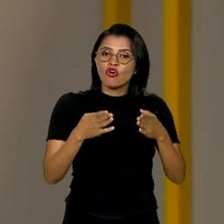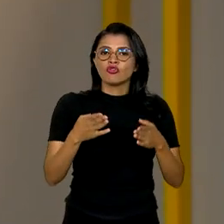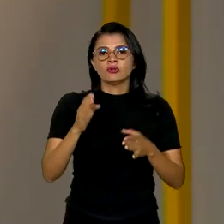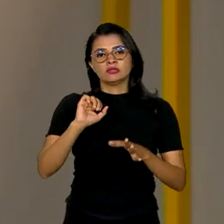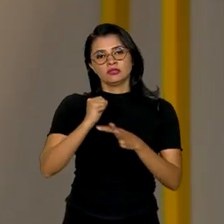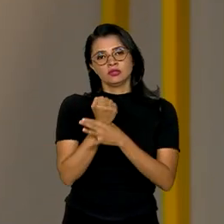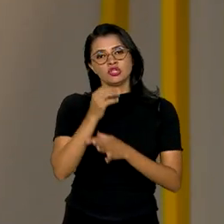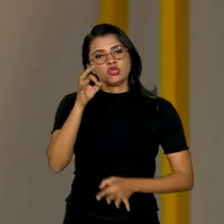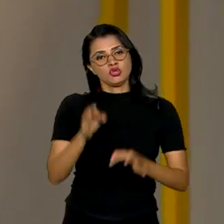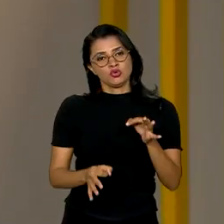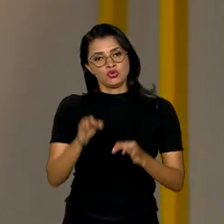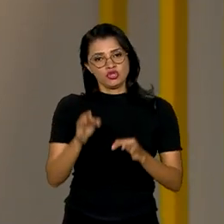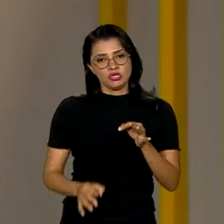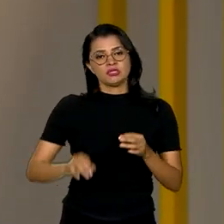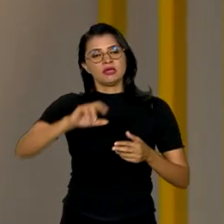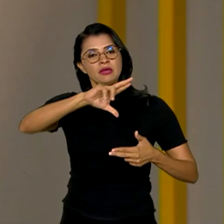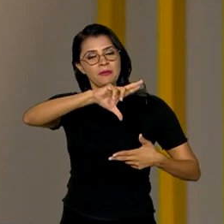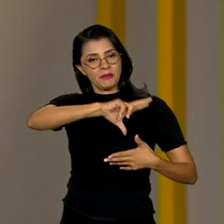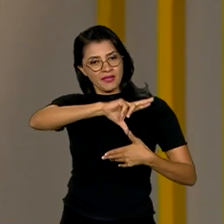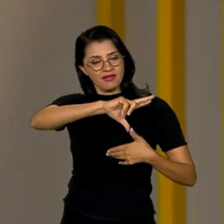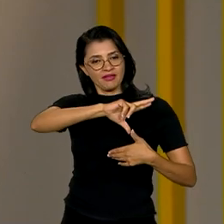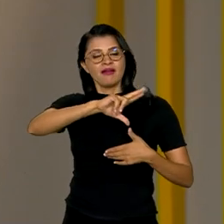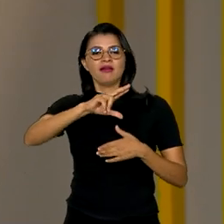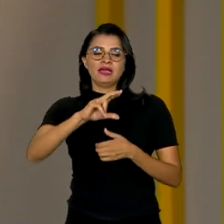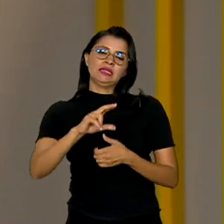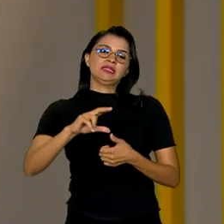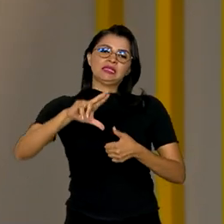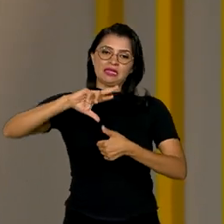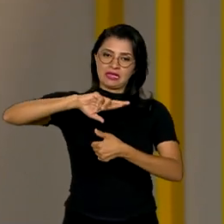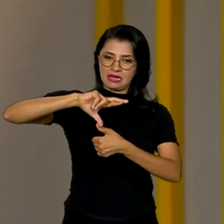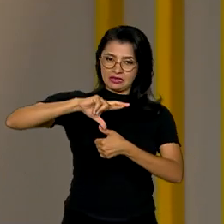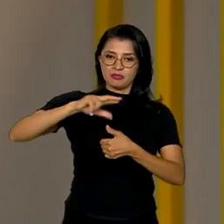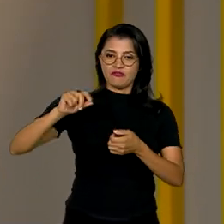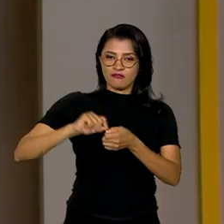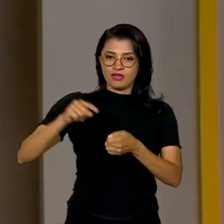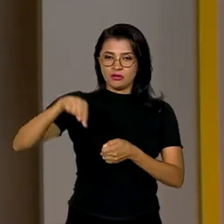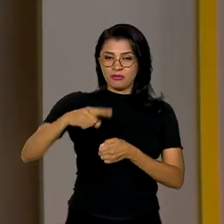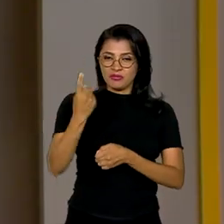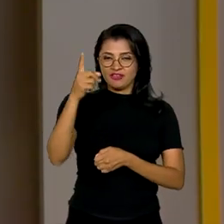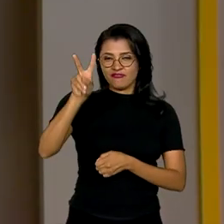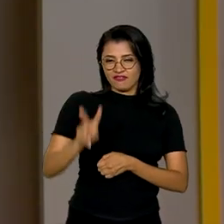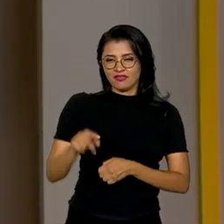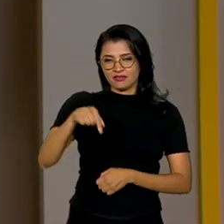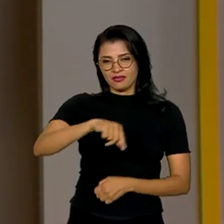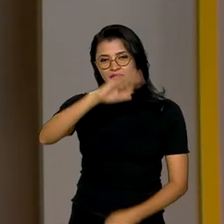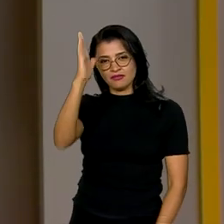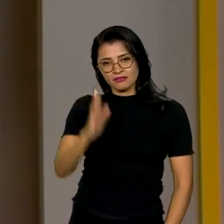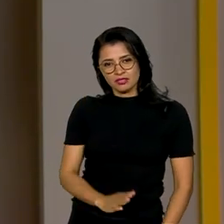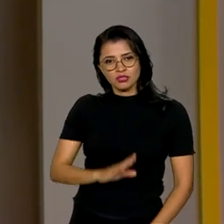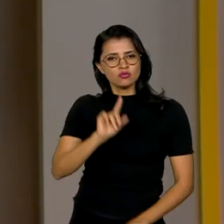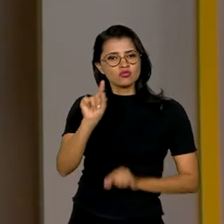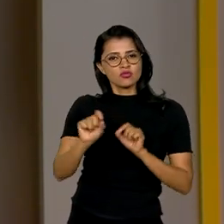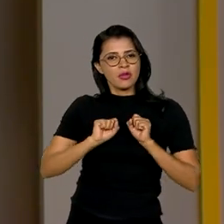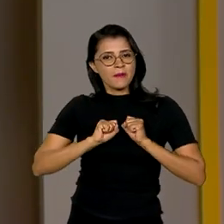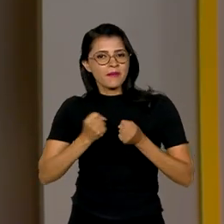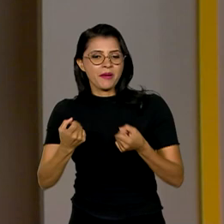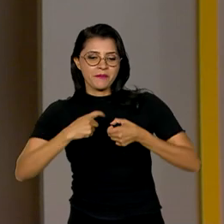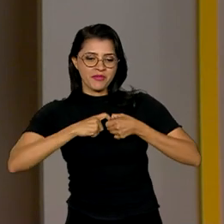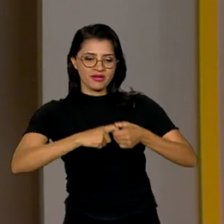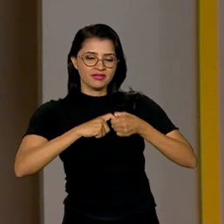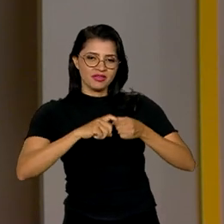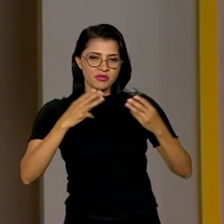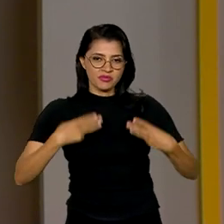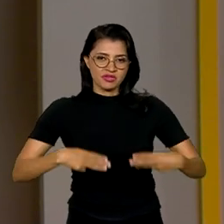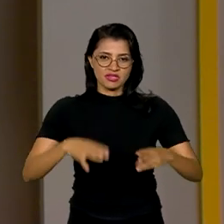justiça na América Latina e no Caribe, que está sendo realizado pela primeira vez no Brasil. A iniciativa é resultado da parceria entre